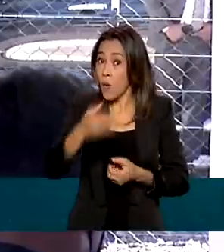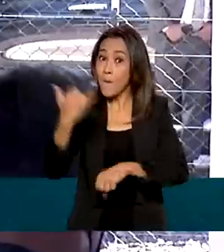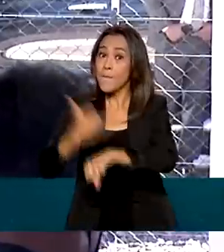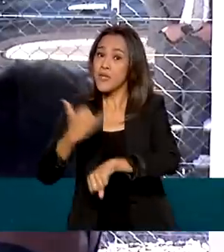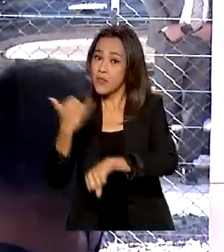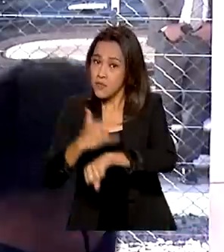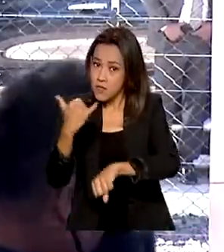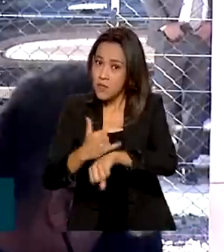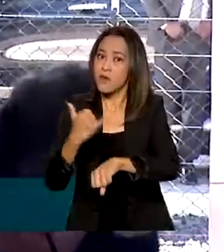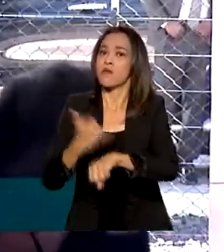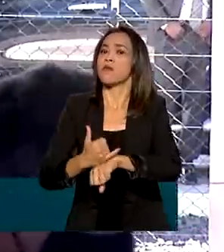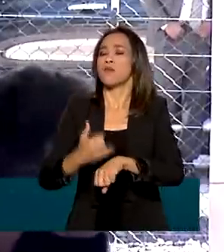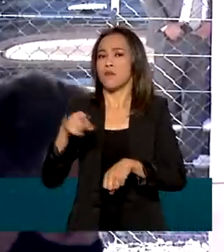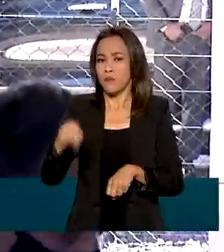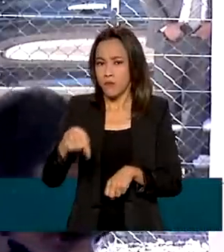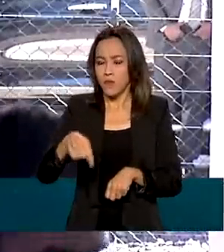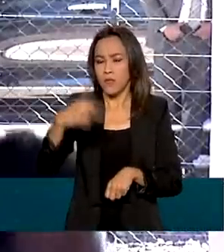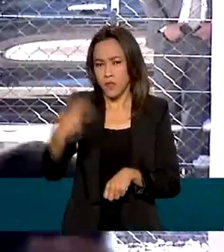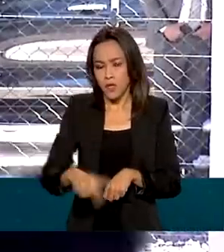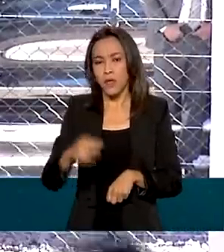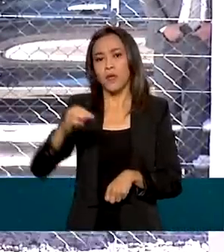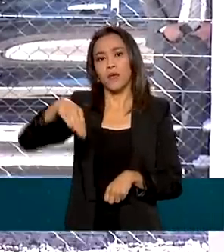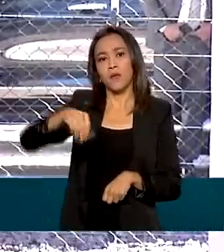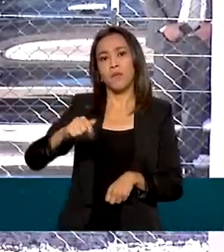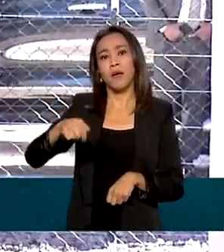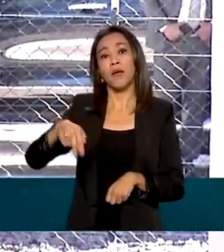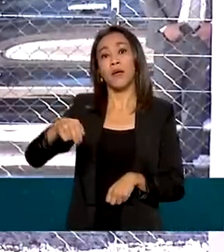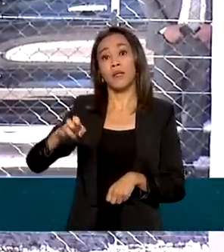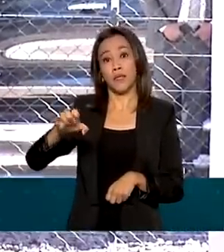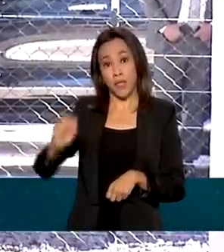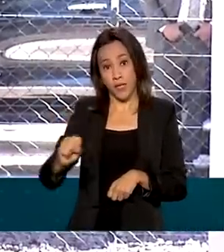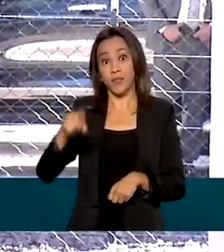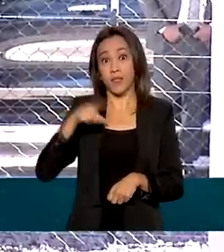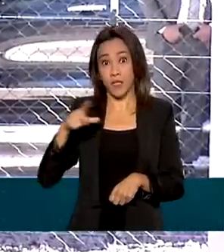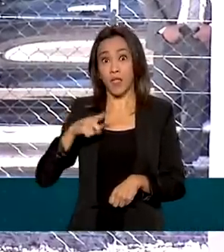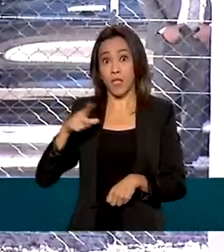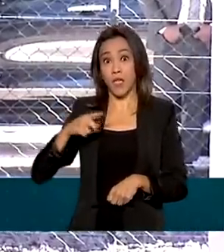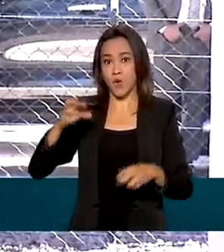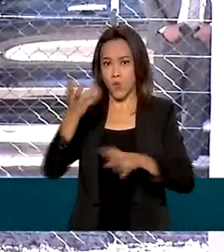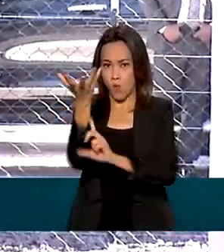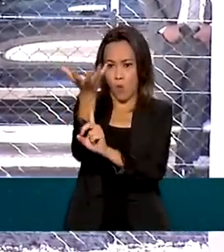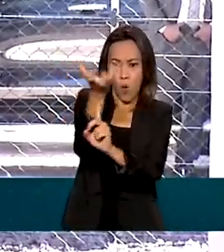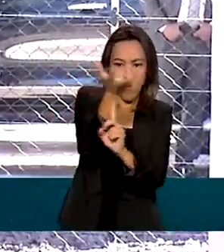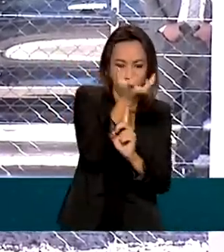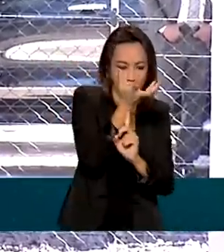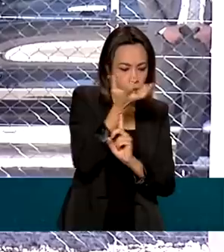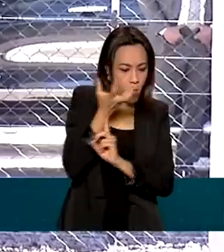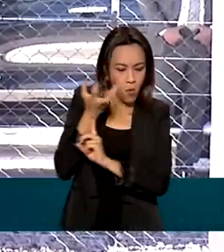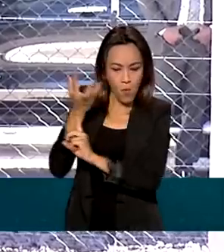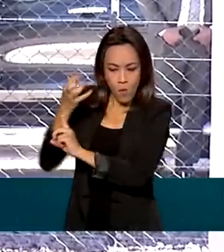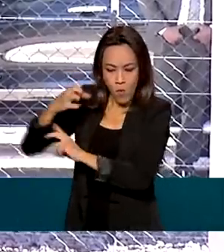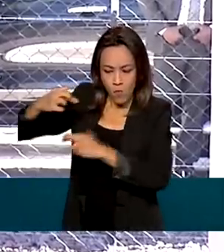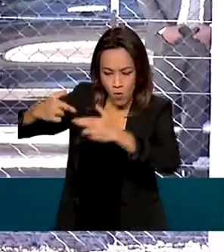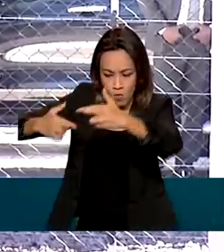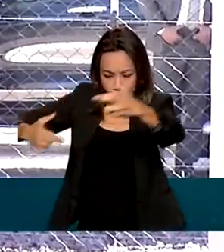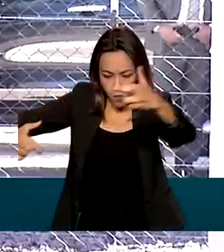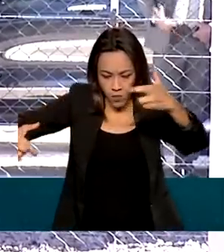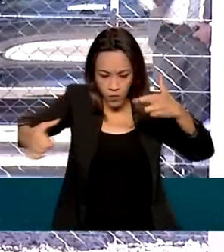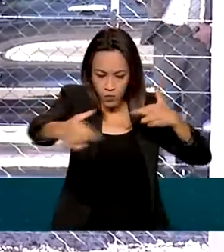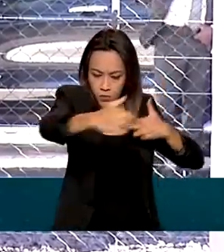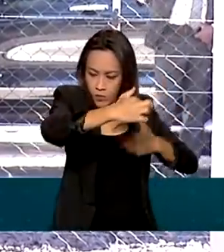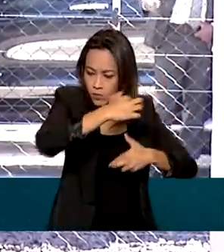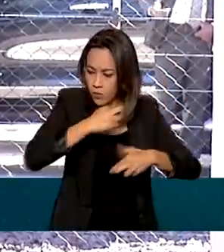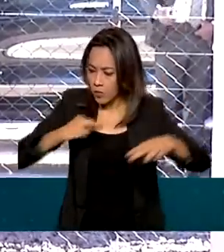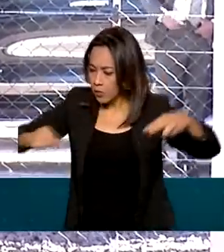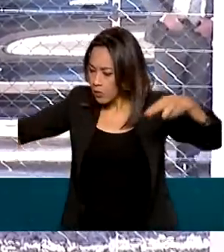do Brasil, que contarão com a cobertura do novo radar LP-23 primário e RSM-970, o secundário,